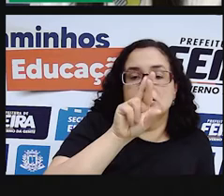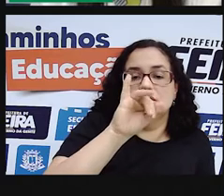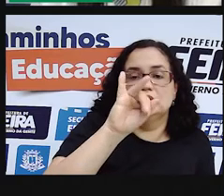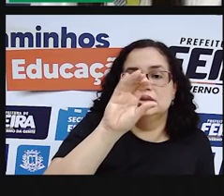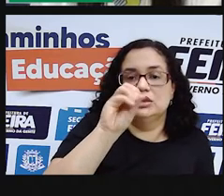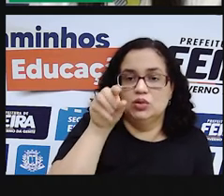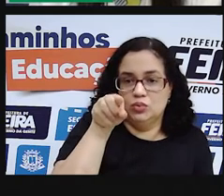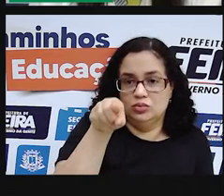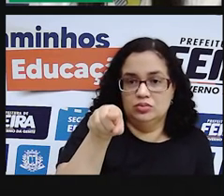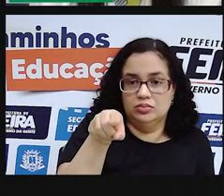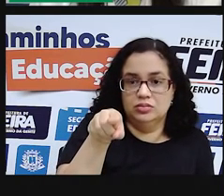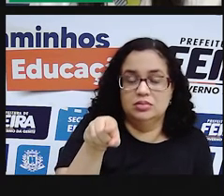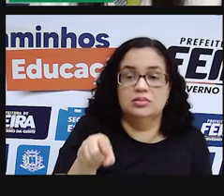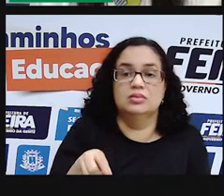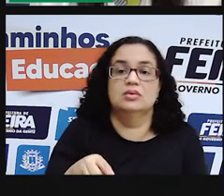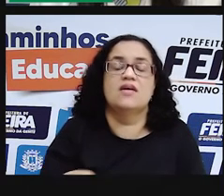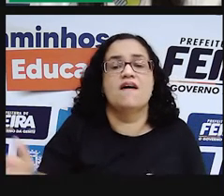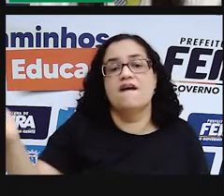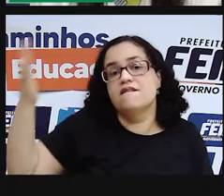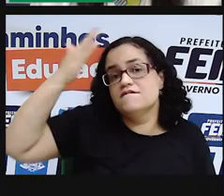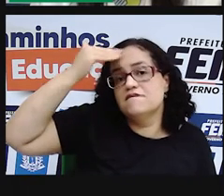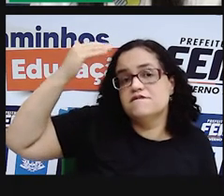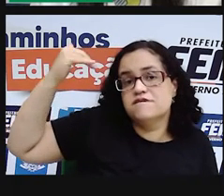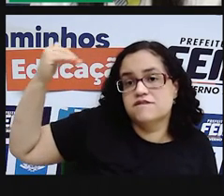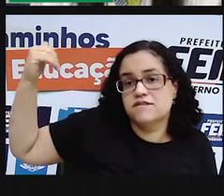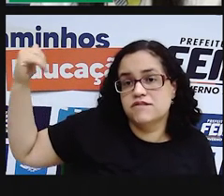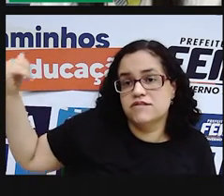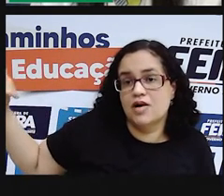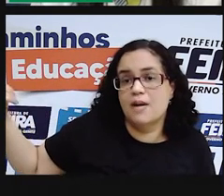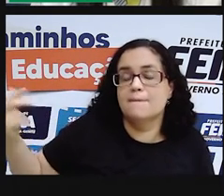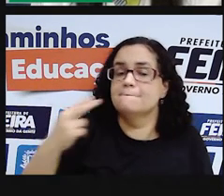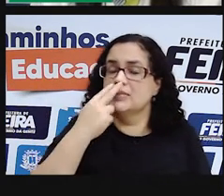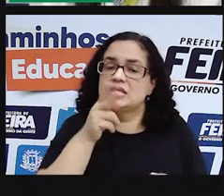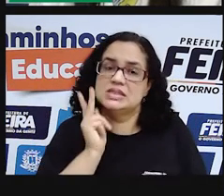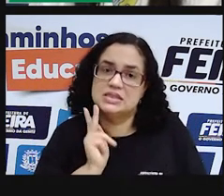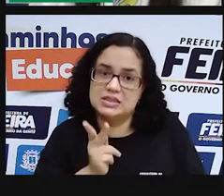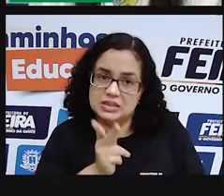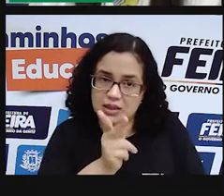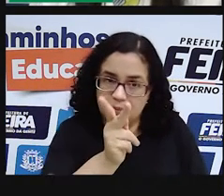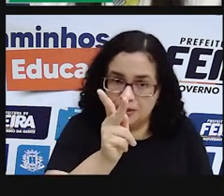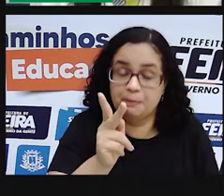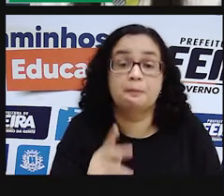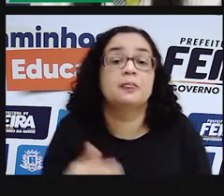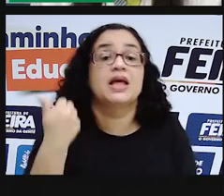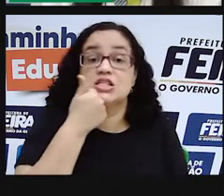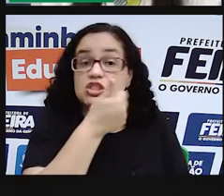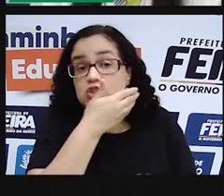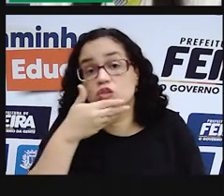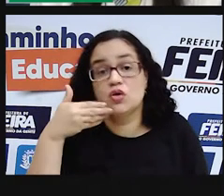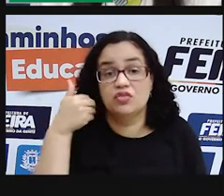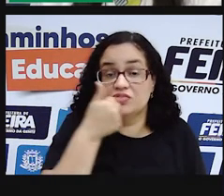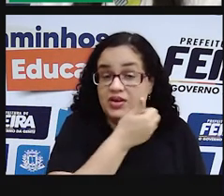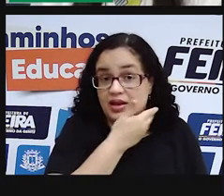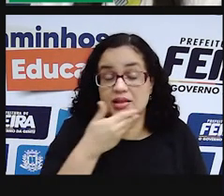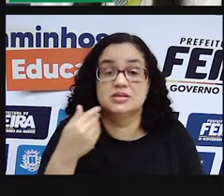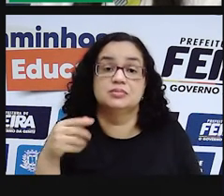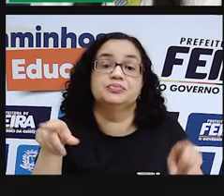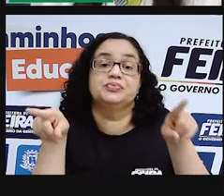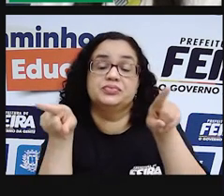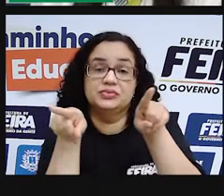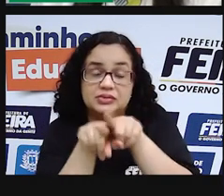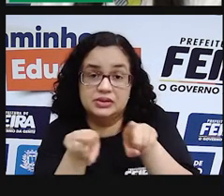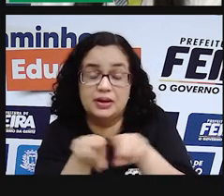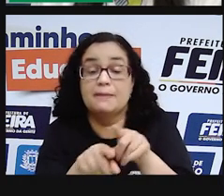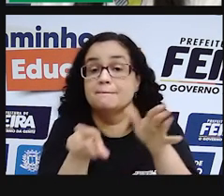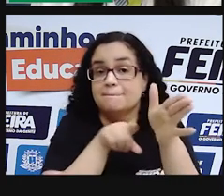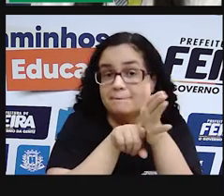Janeiro, uma lagoa bastante famosa, né? O nome aparece sempre aí nas novelas e também quando a gente